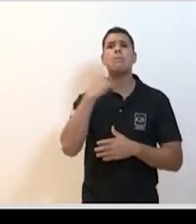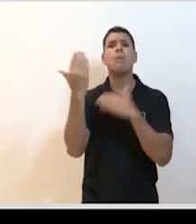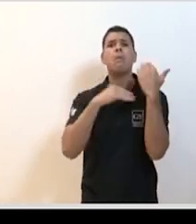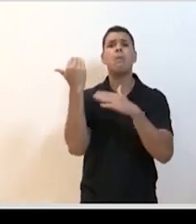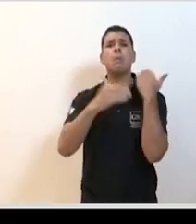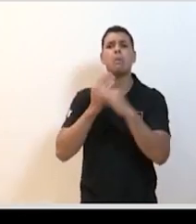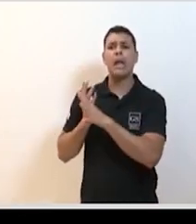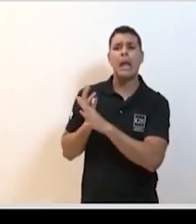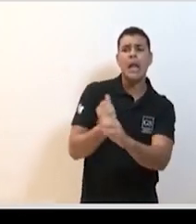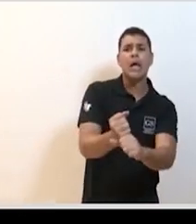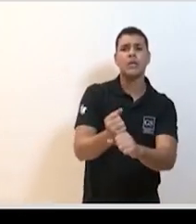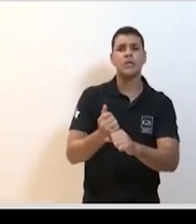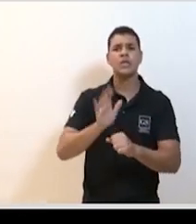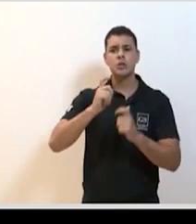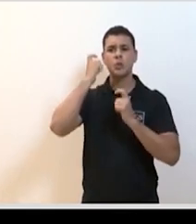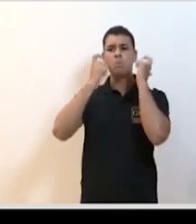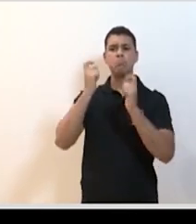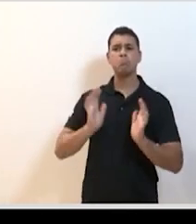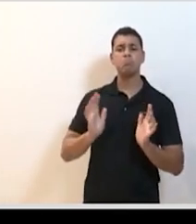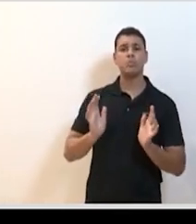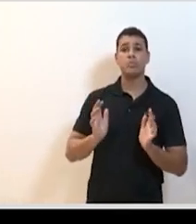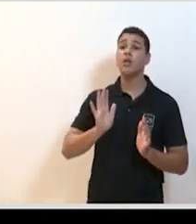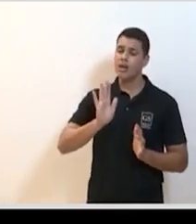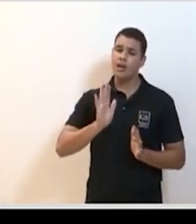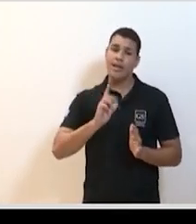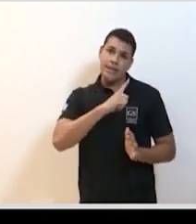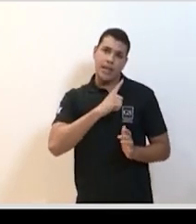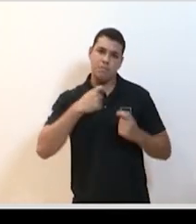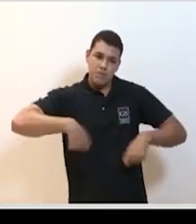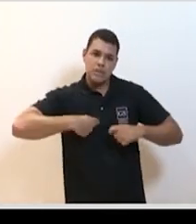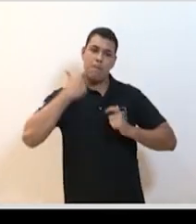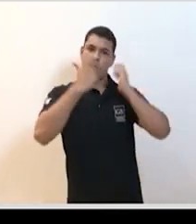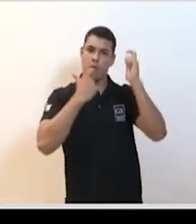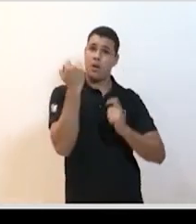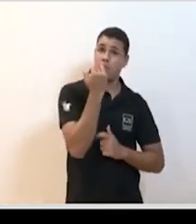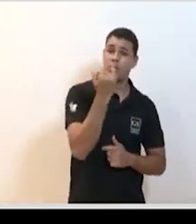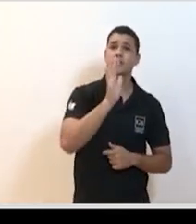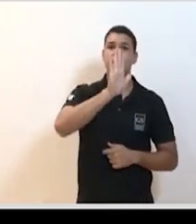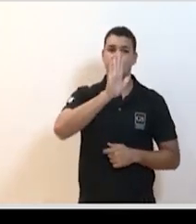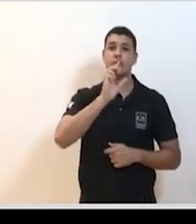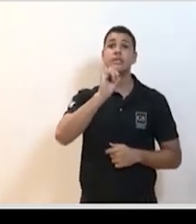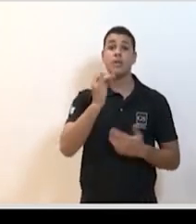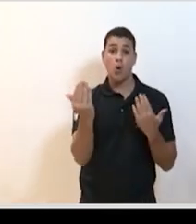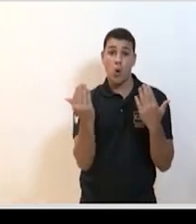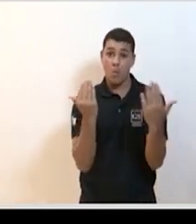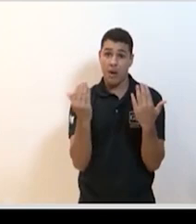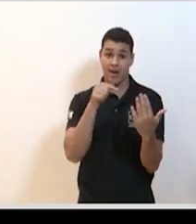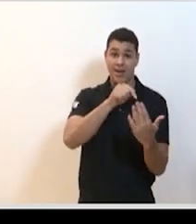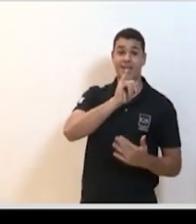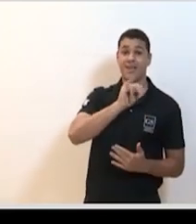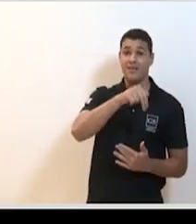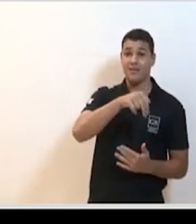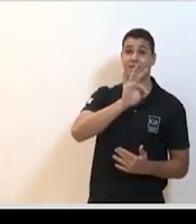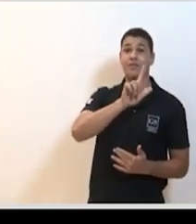a gente não se preocupa tanto, na verdade, gente deveria se preocupar mais, mas há uma certa familiaridade com a questão da influenza, inicialmente. E a outro